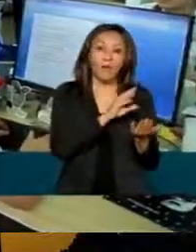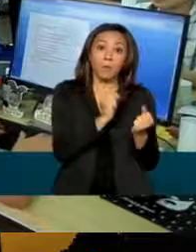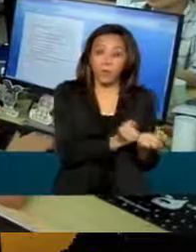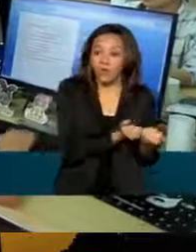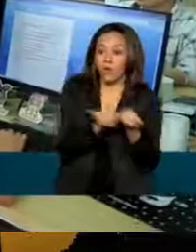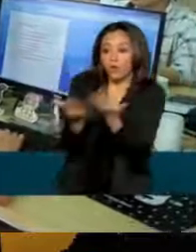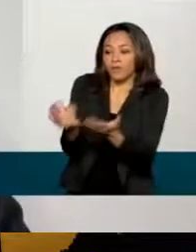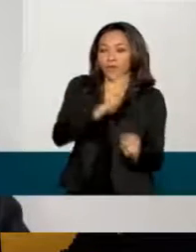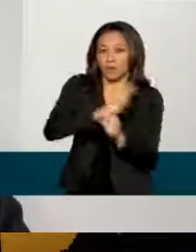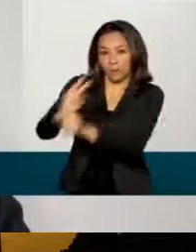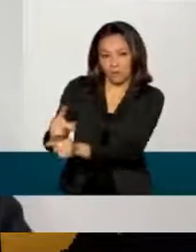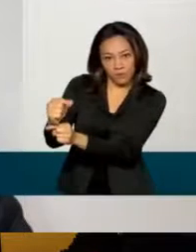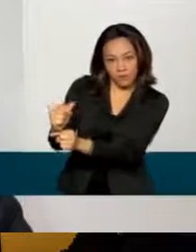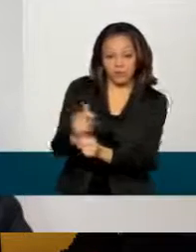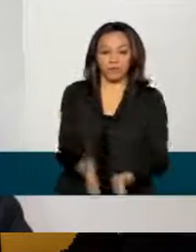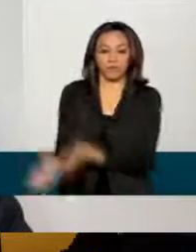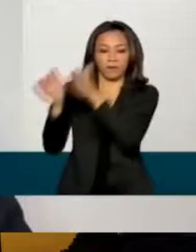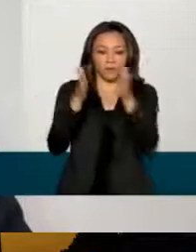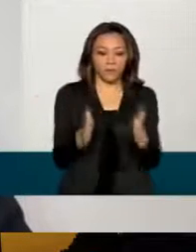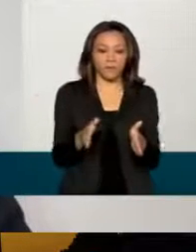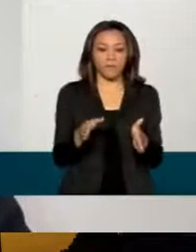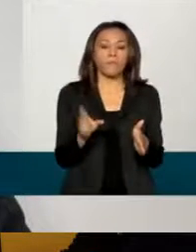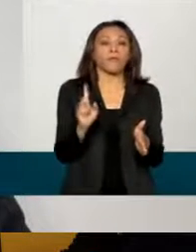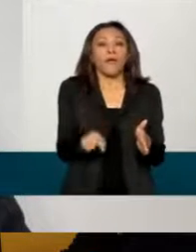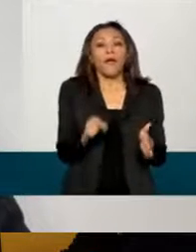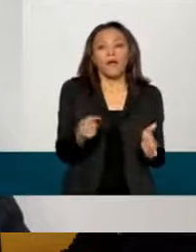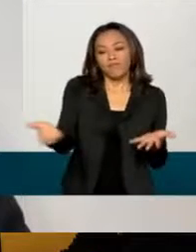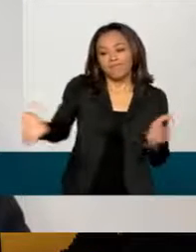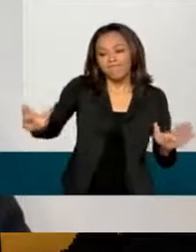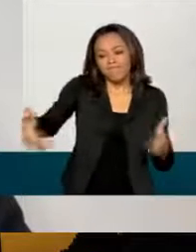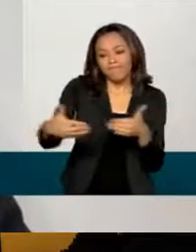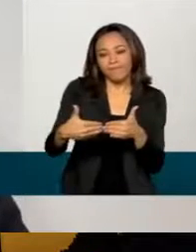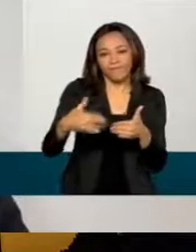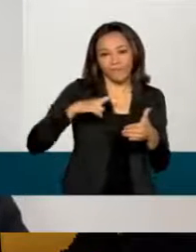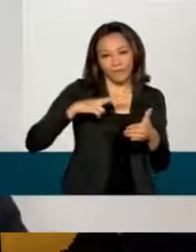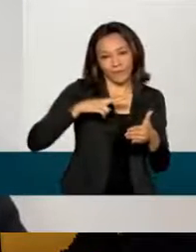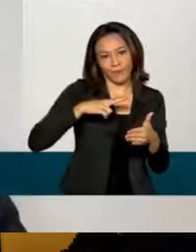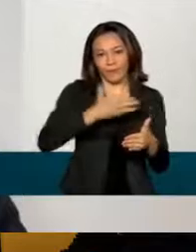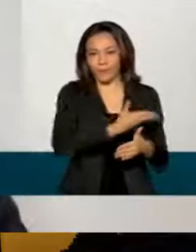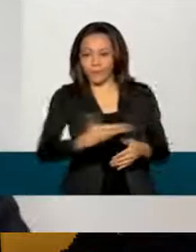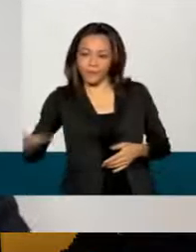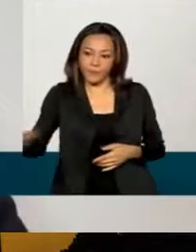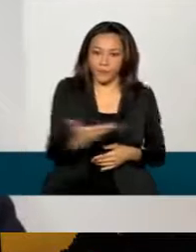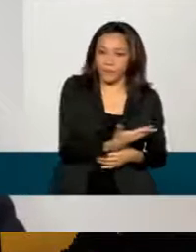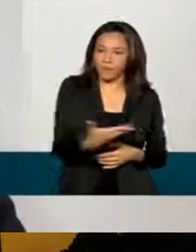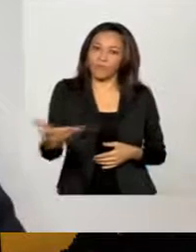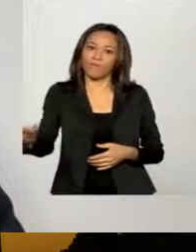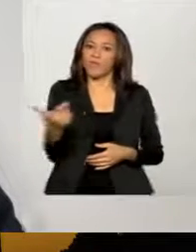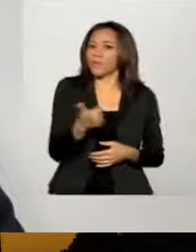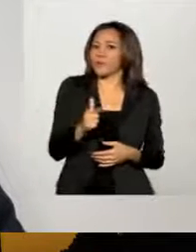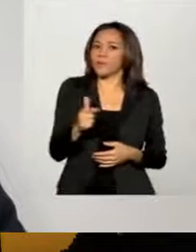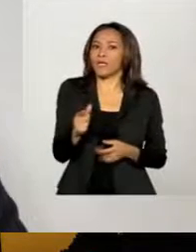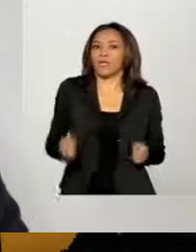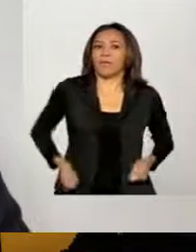oferecer empréstimos. É uma transação 100% privada, ou seja, não há nenhum